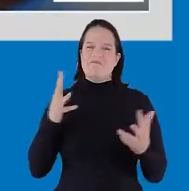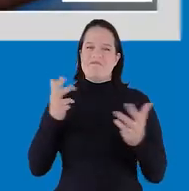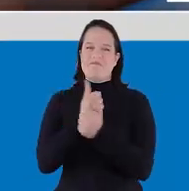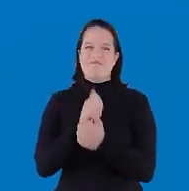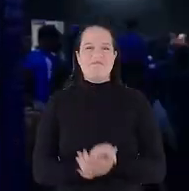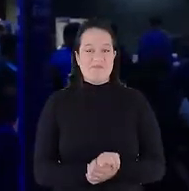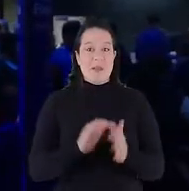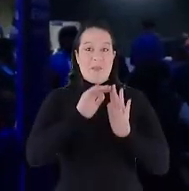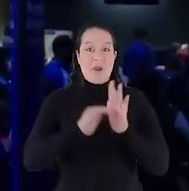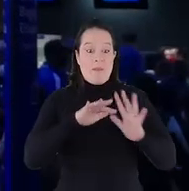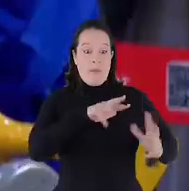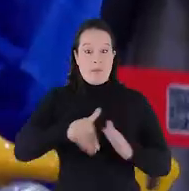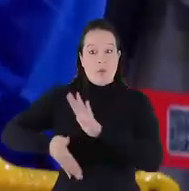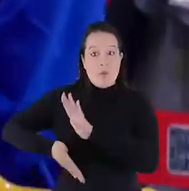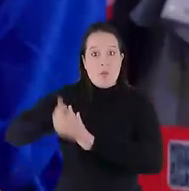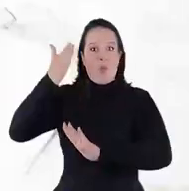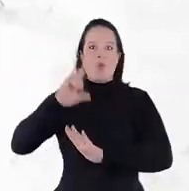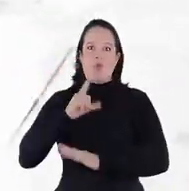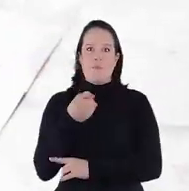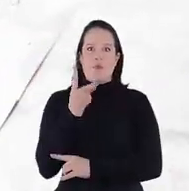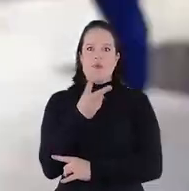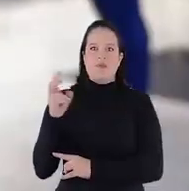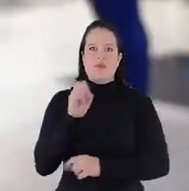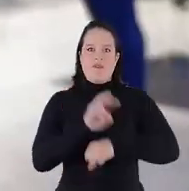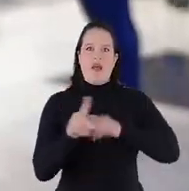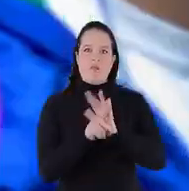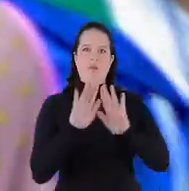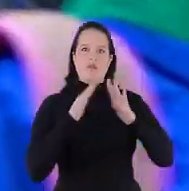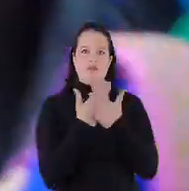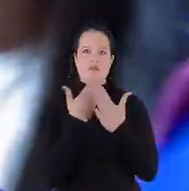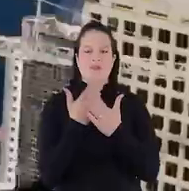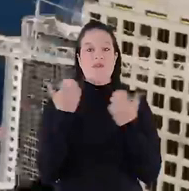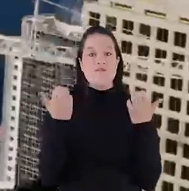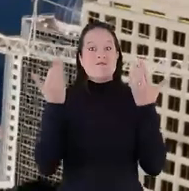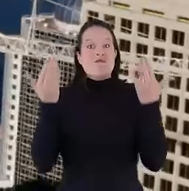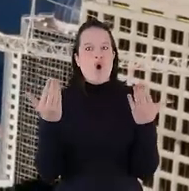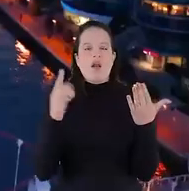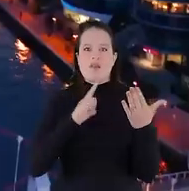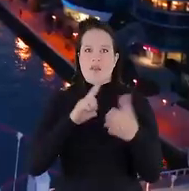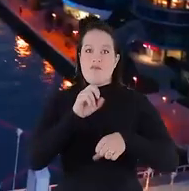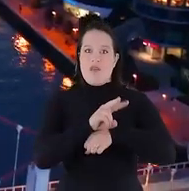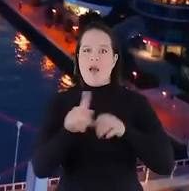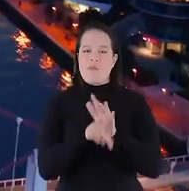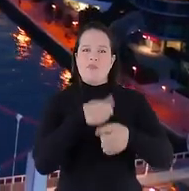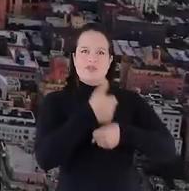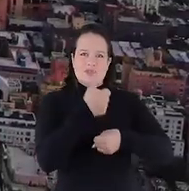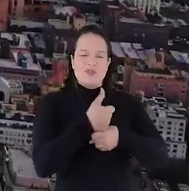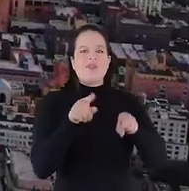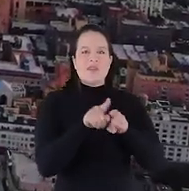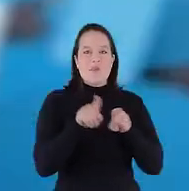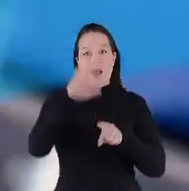muito bom! O programa Ganhando o Mundo abre 1.200 vagas de intercâmbio para estudantes da rede estadual. E tem vaga para capacitação de